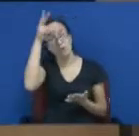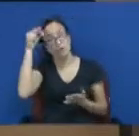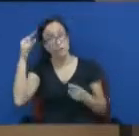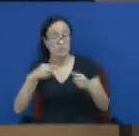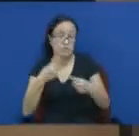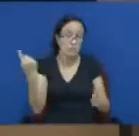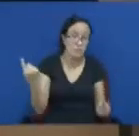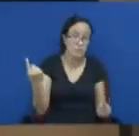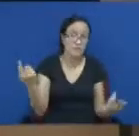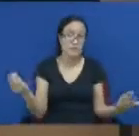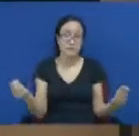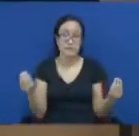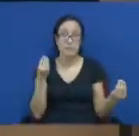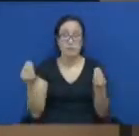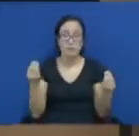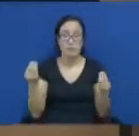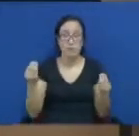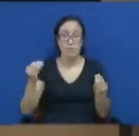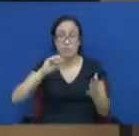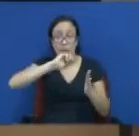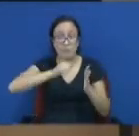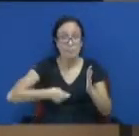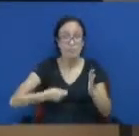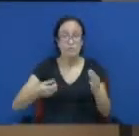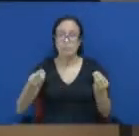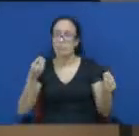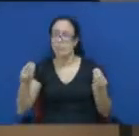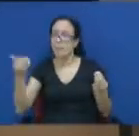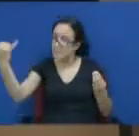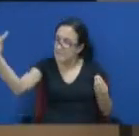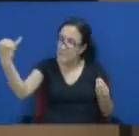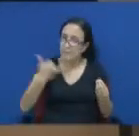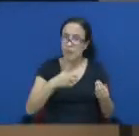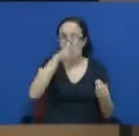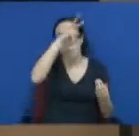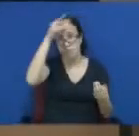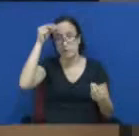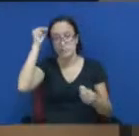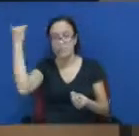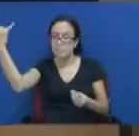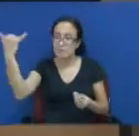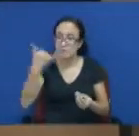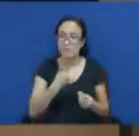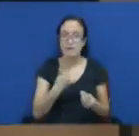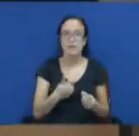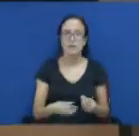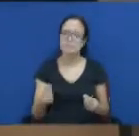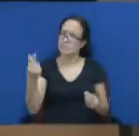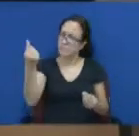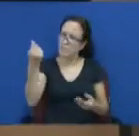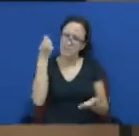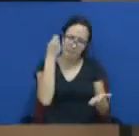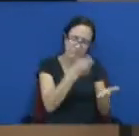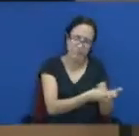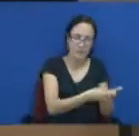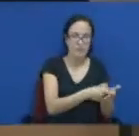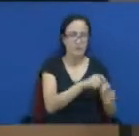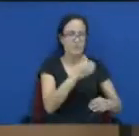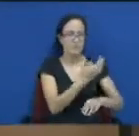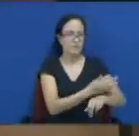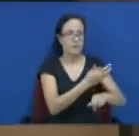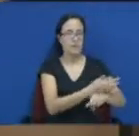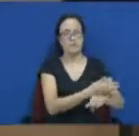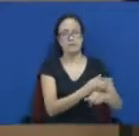polêmica na categoria, o governo precisa dizer para nós. Então, por favor, pague a nossa licença-prêmio, porque é calote o que a prefeitura está